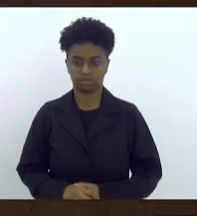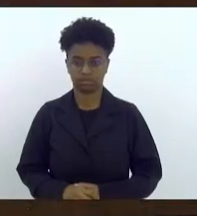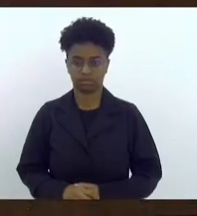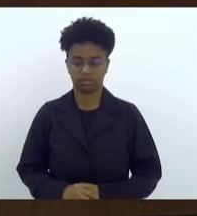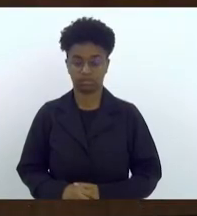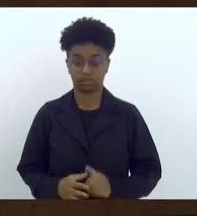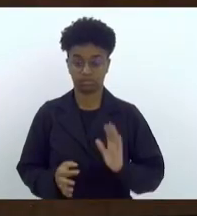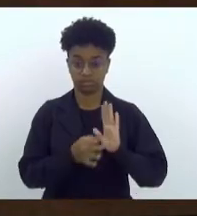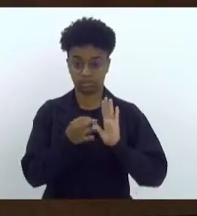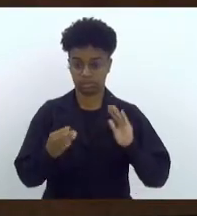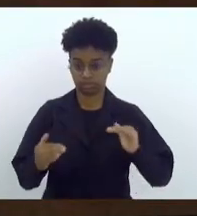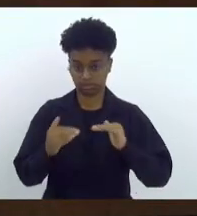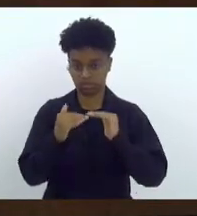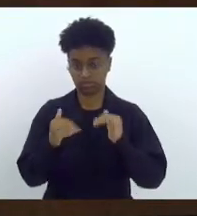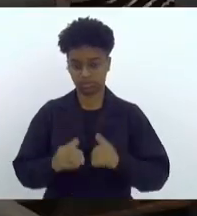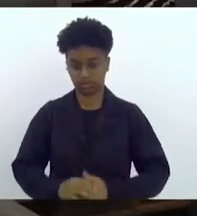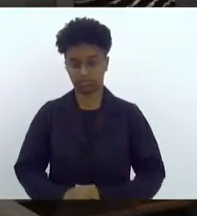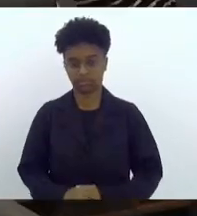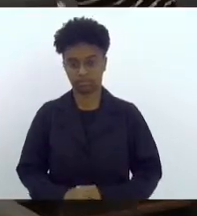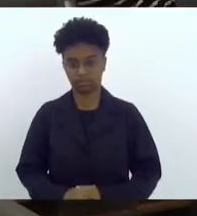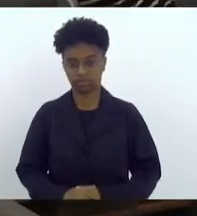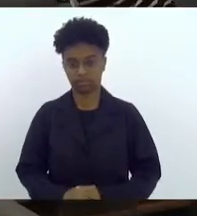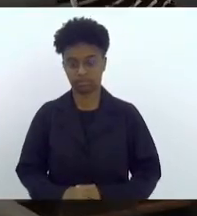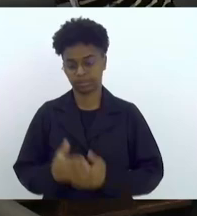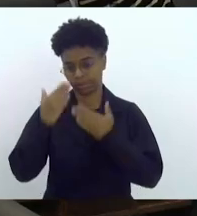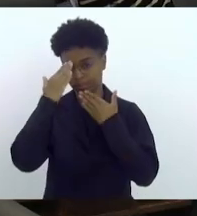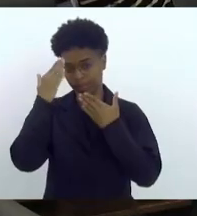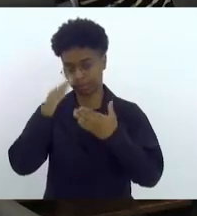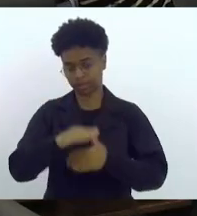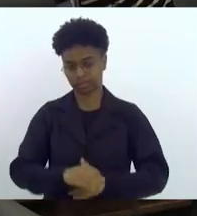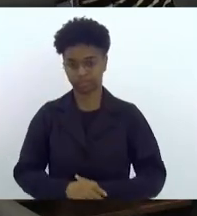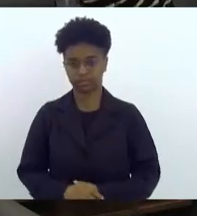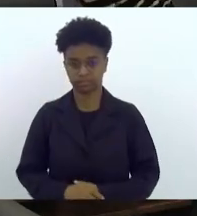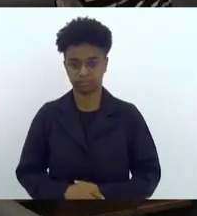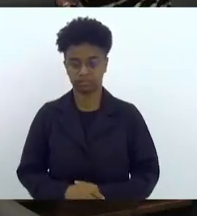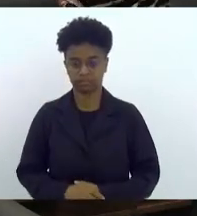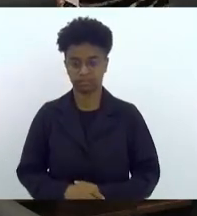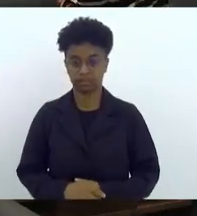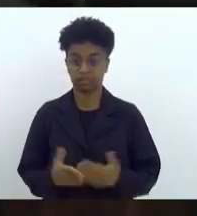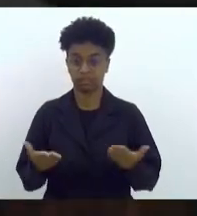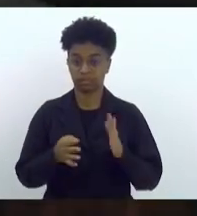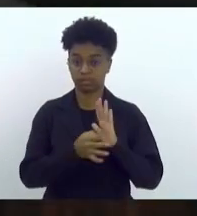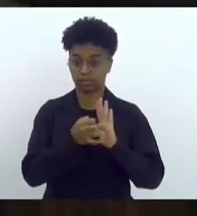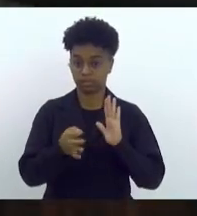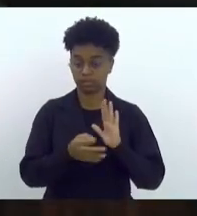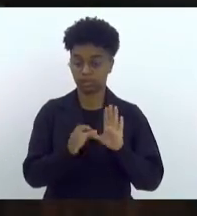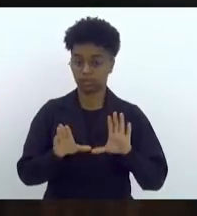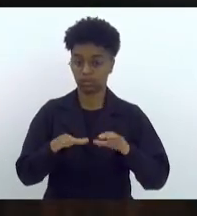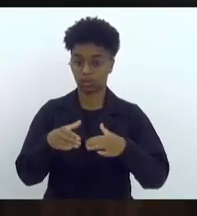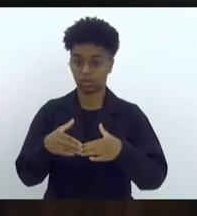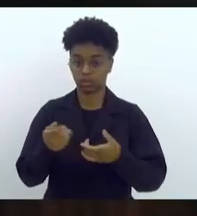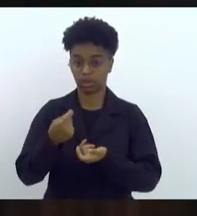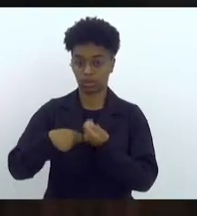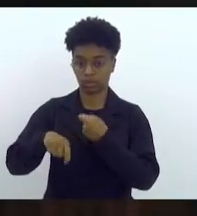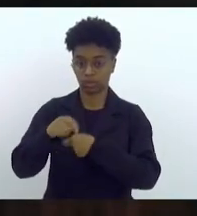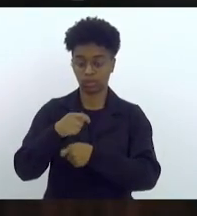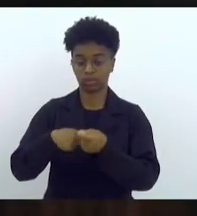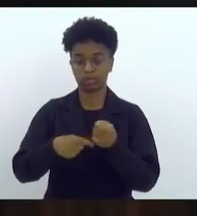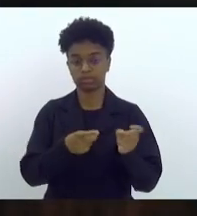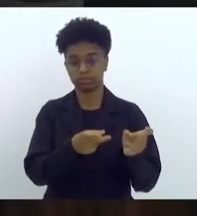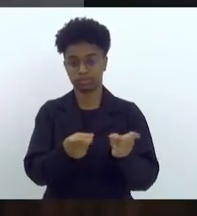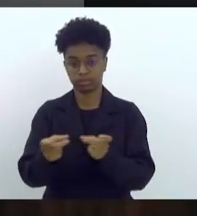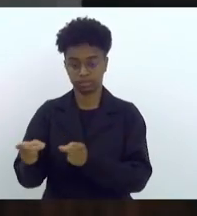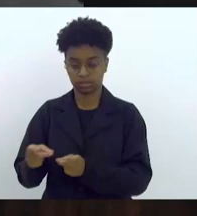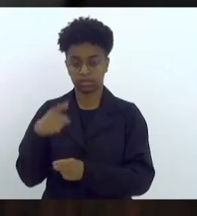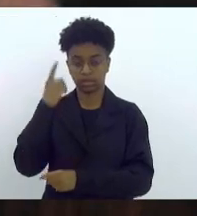Parecer favorável, senhor presidente. Muito obrigado, deputado. Para emitir e parecer pela Comissão de Economia, Indústria e Comércio,